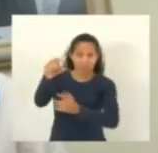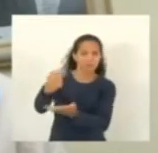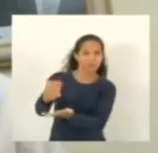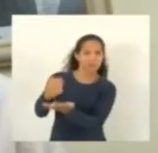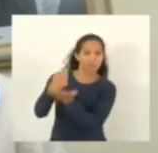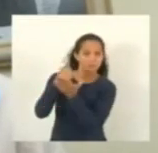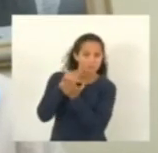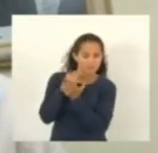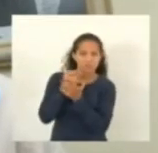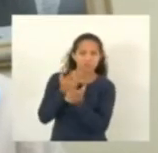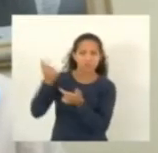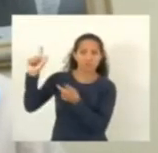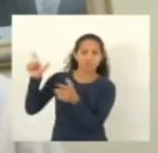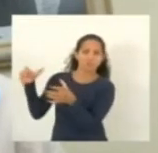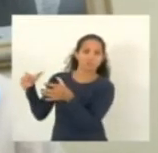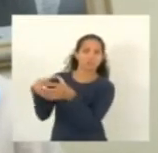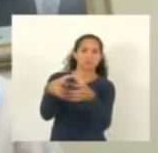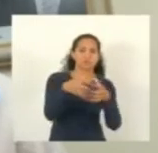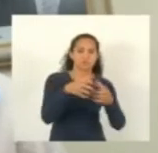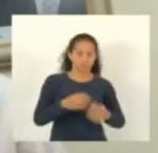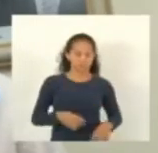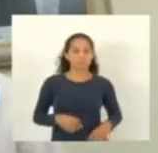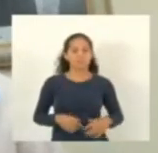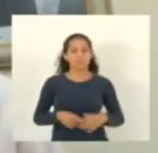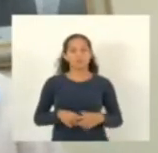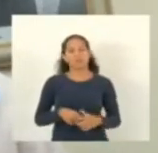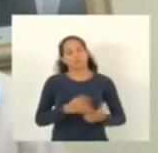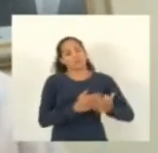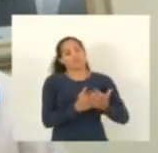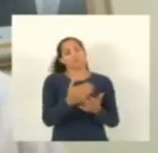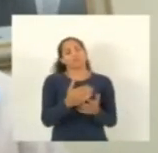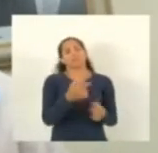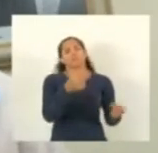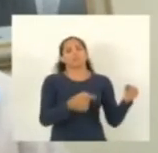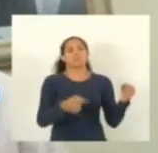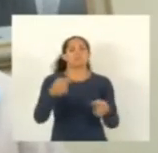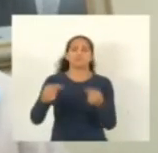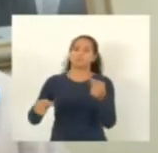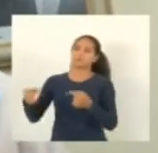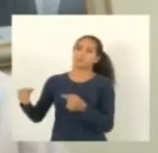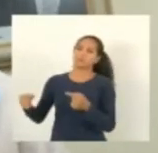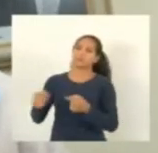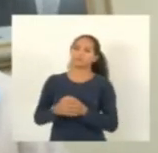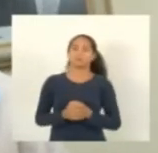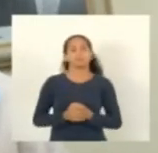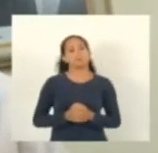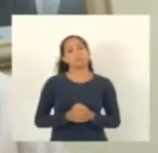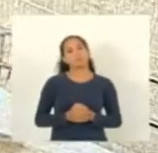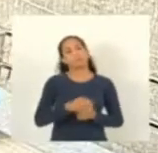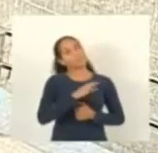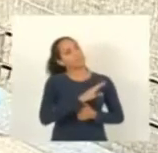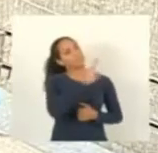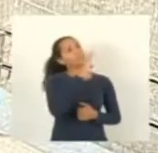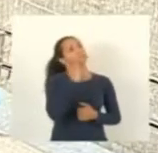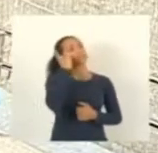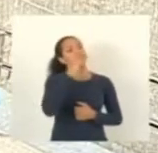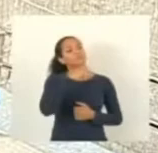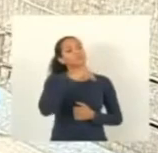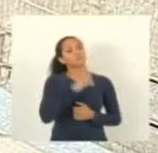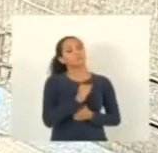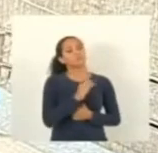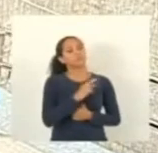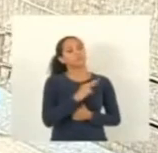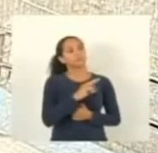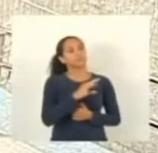nas demais comissões coloca a matéria em discussão deputado Marcelo é que